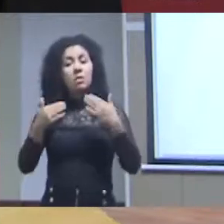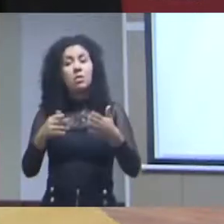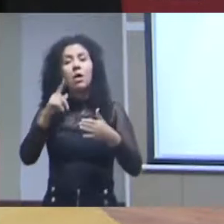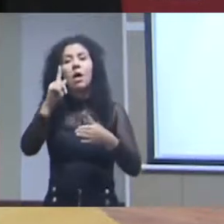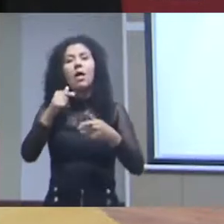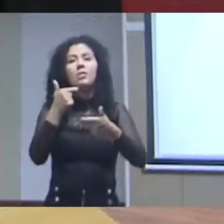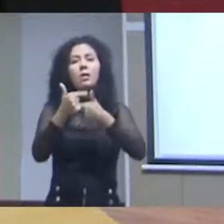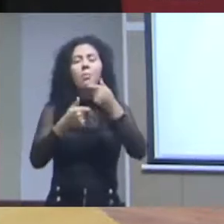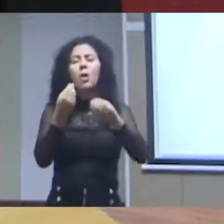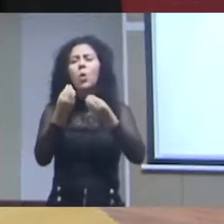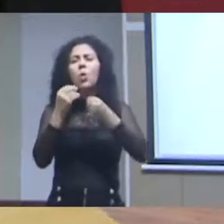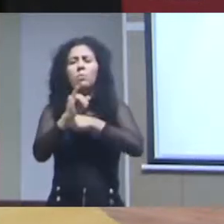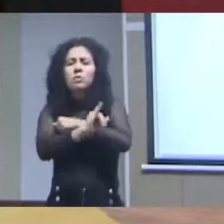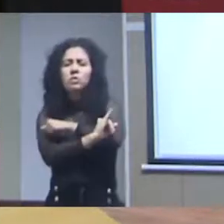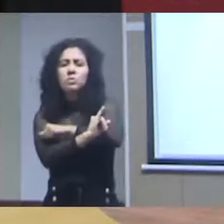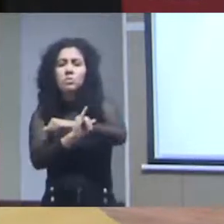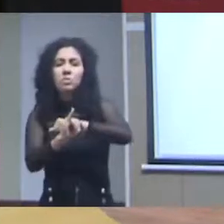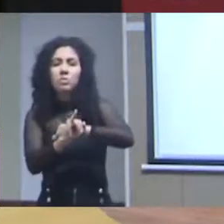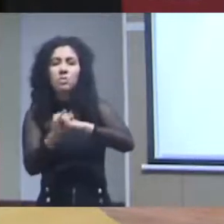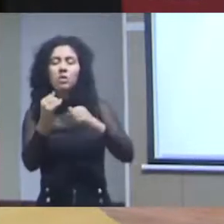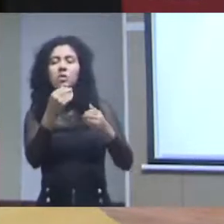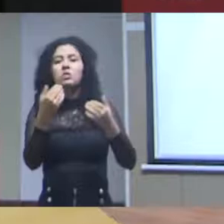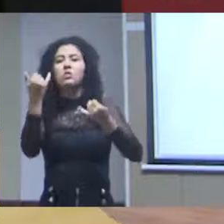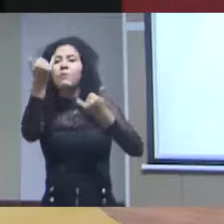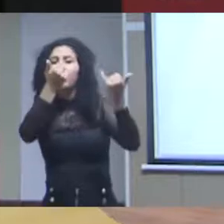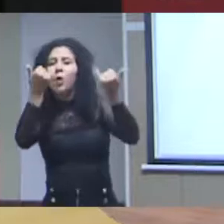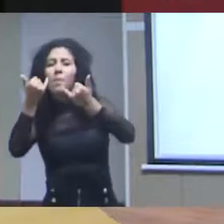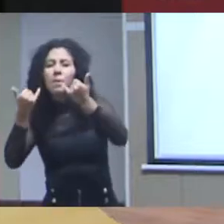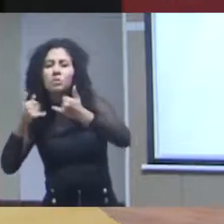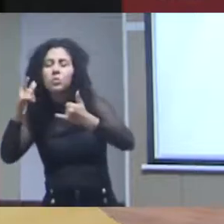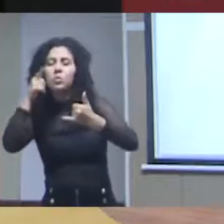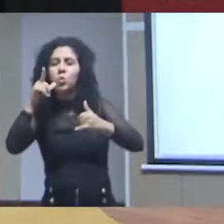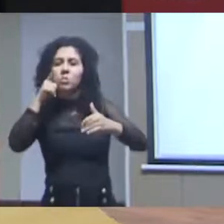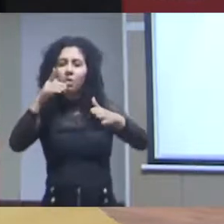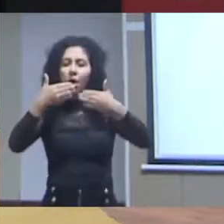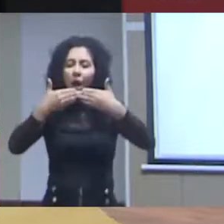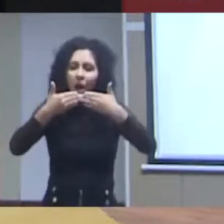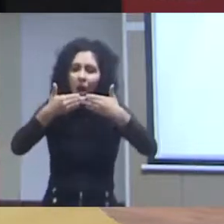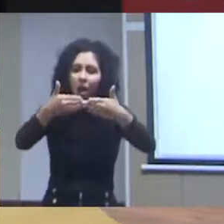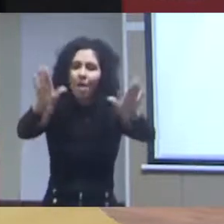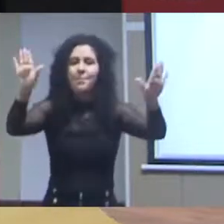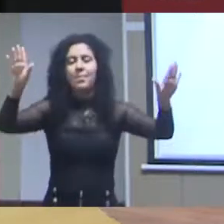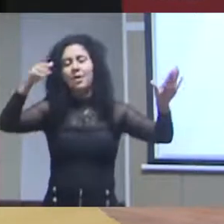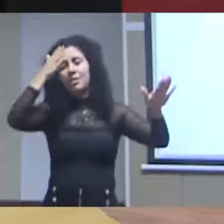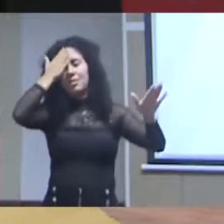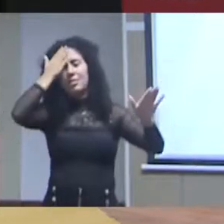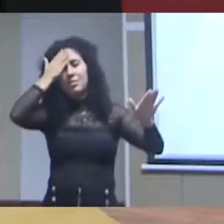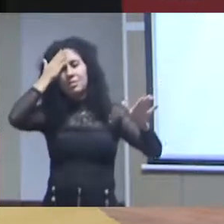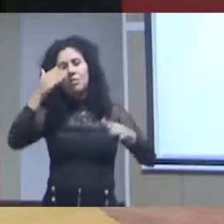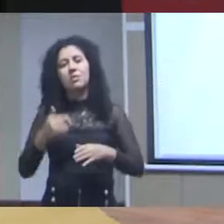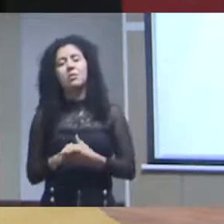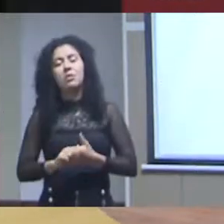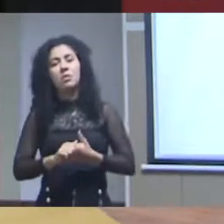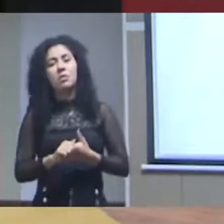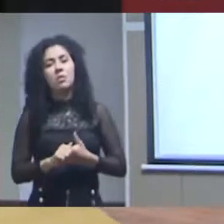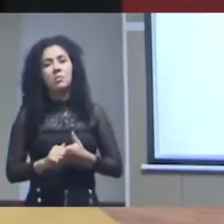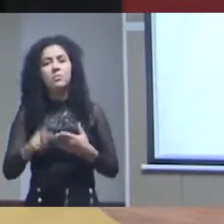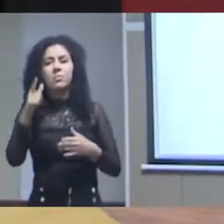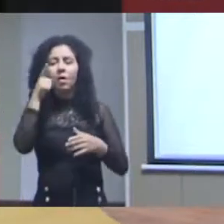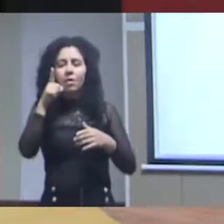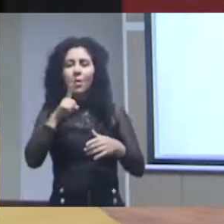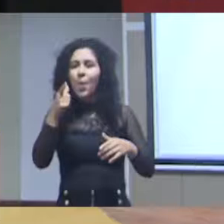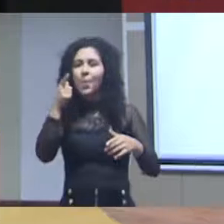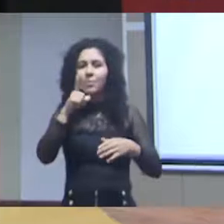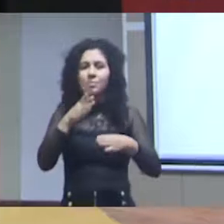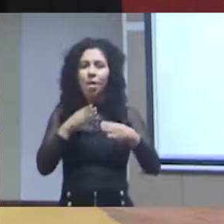de infraestruturas de dados que sejam abertas de fato infraestruturas de dados abertas incorporando essa ideia da visualização